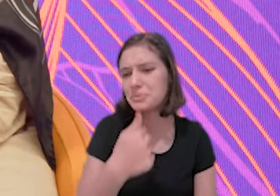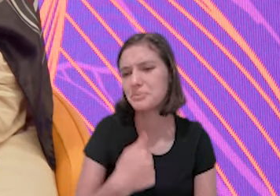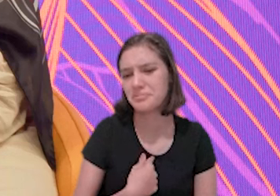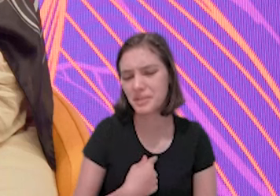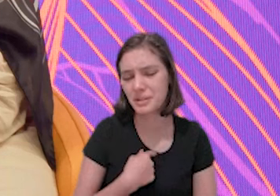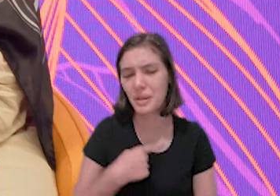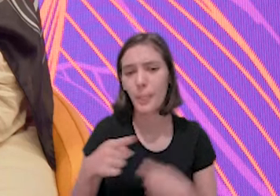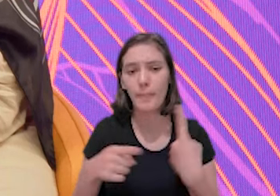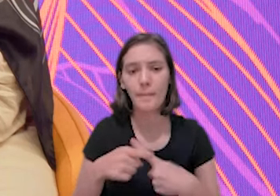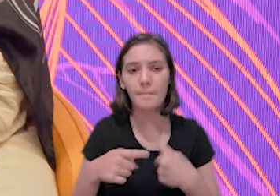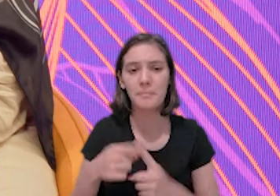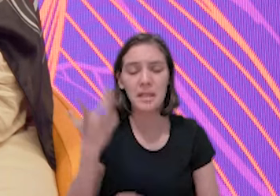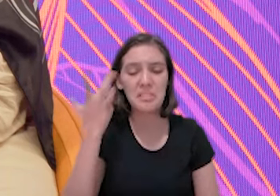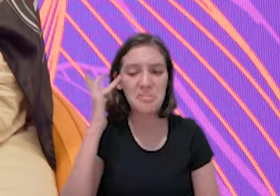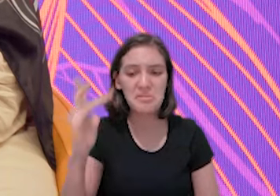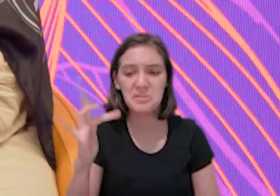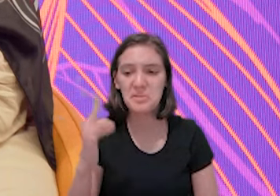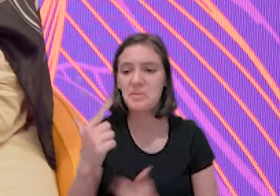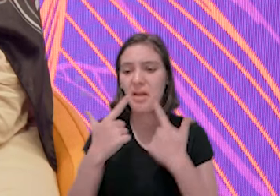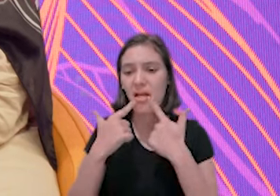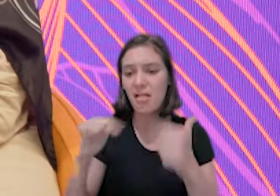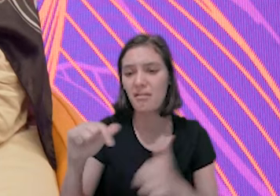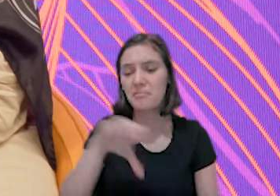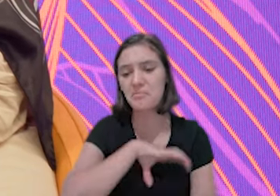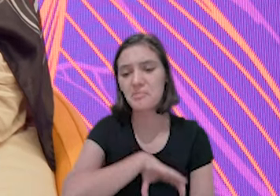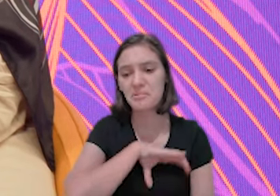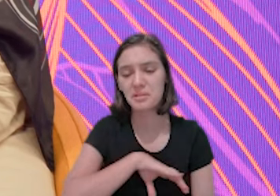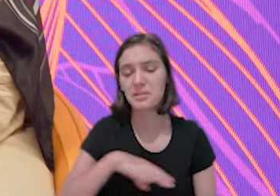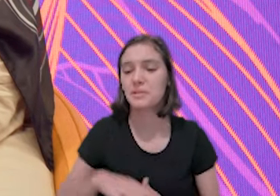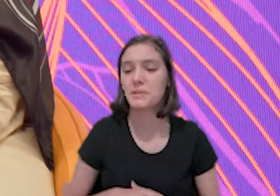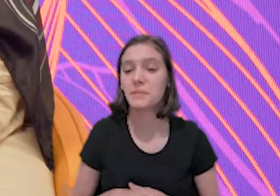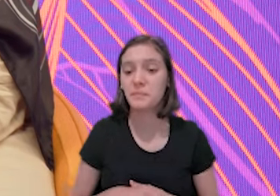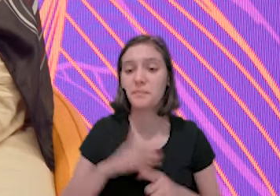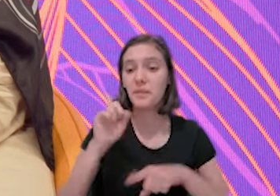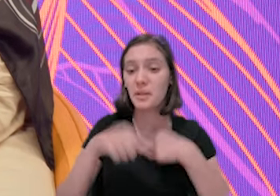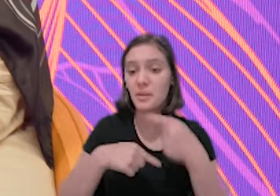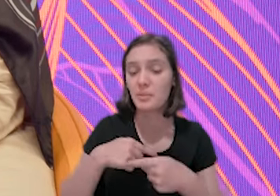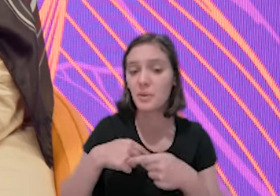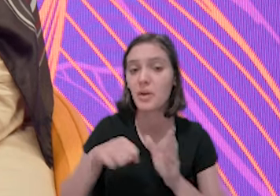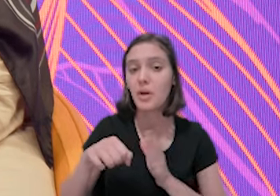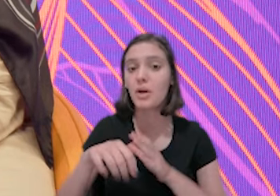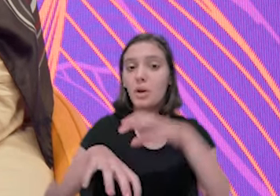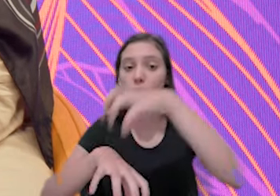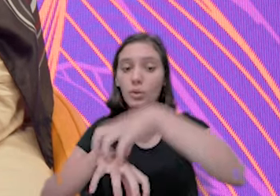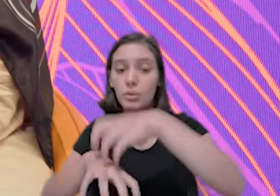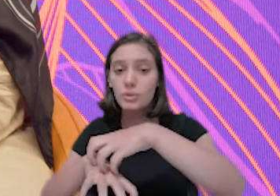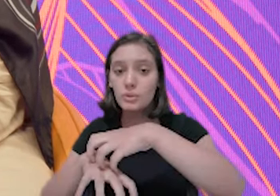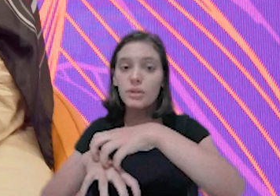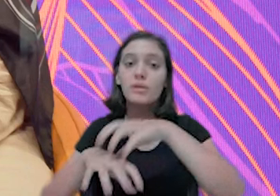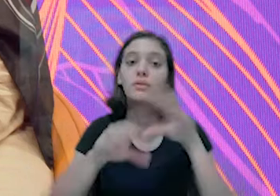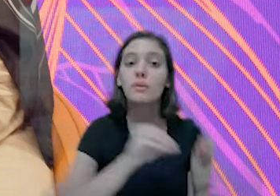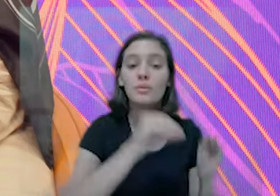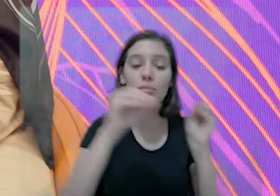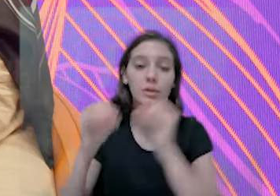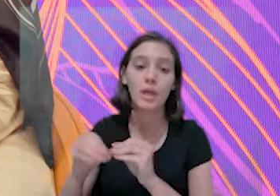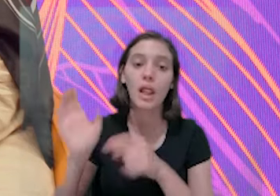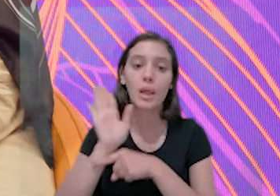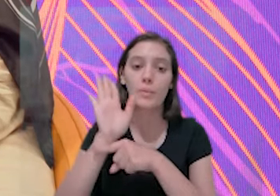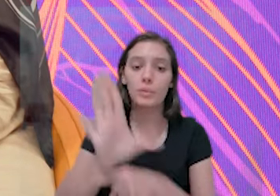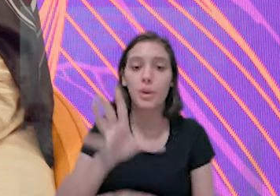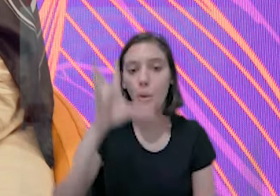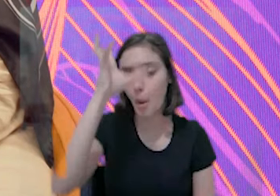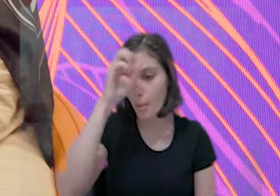estava muito difícil para mim, porque eu não sabia falar português. Depois fui no Centro Imigrante,